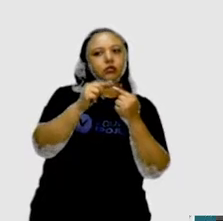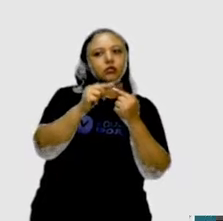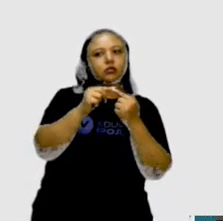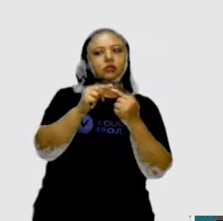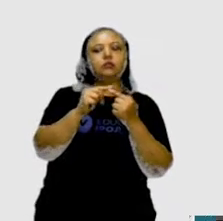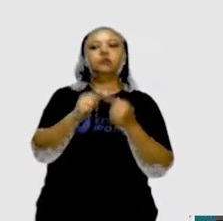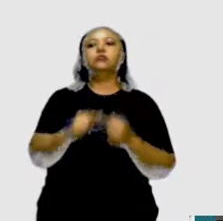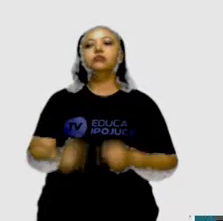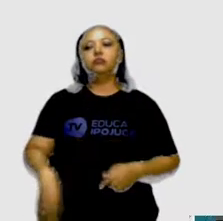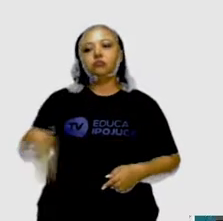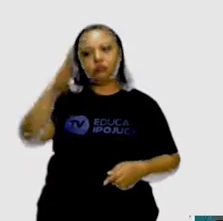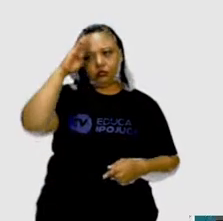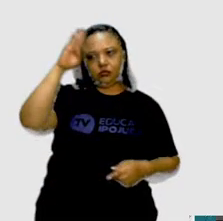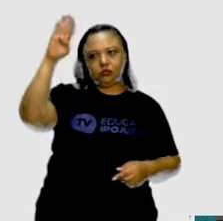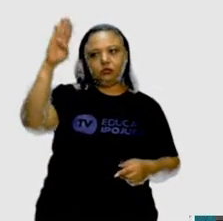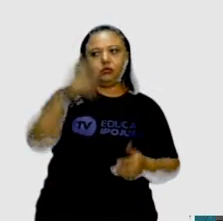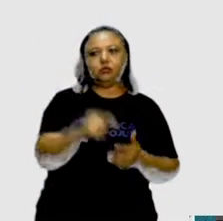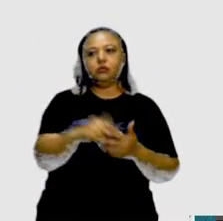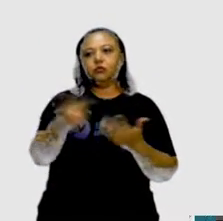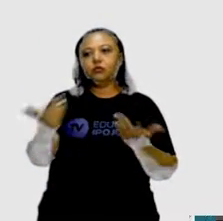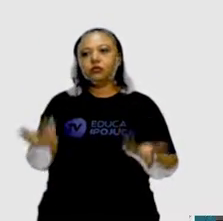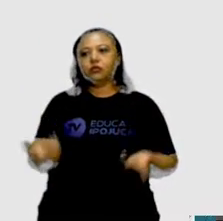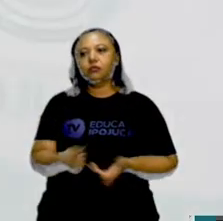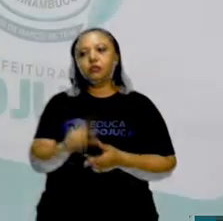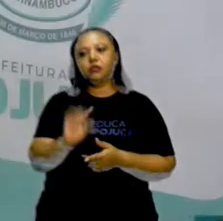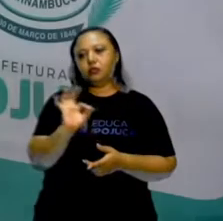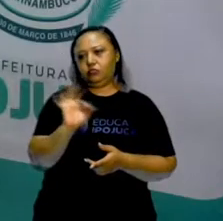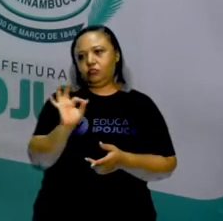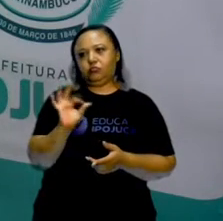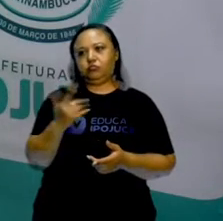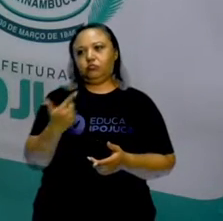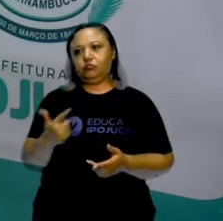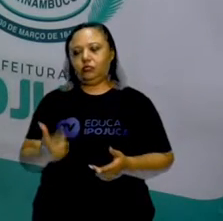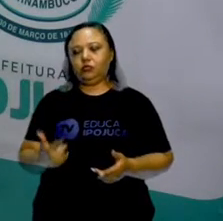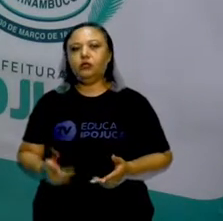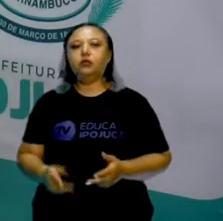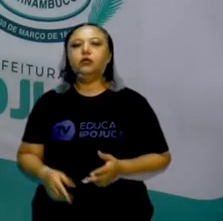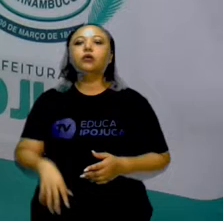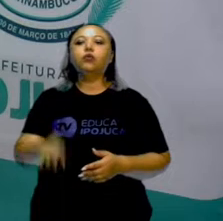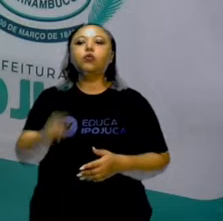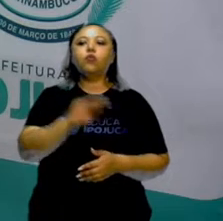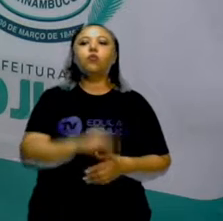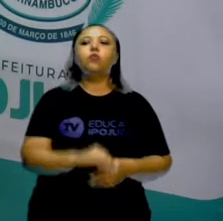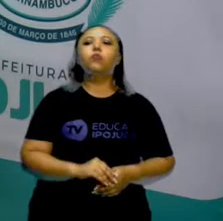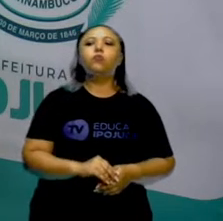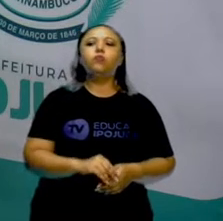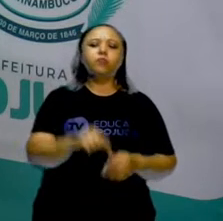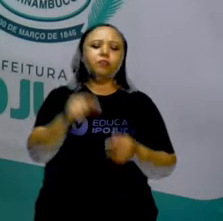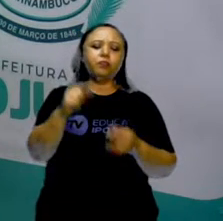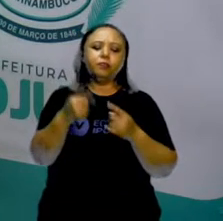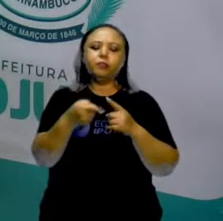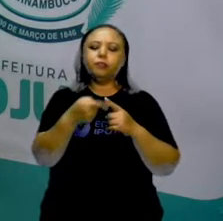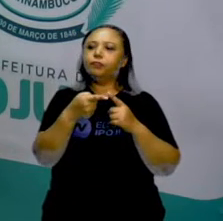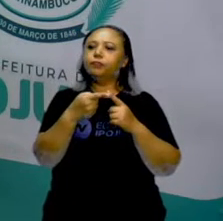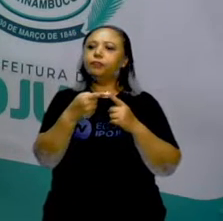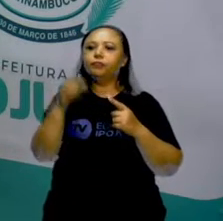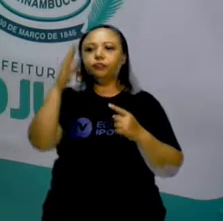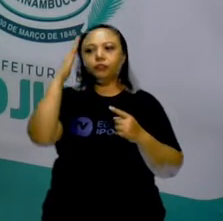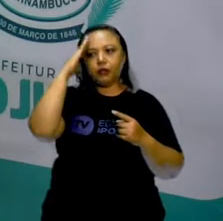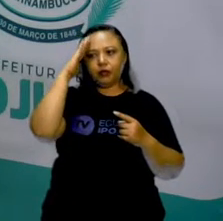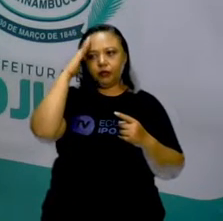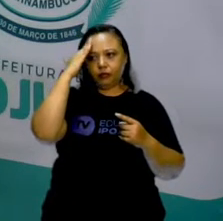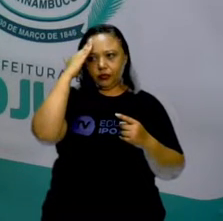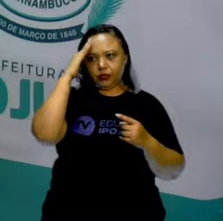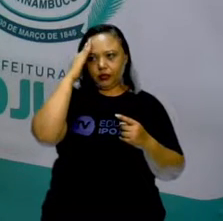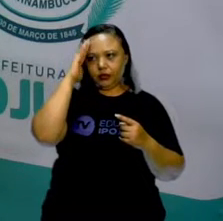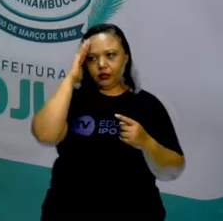essas propriedades. E nós vamos entender que propriedades são essas. Primeiro, vamos entender o